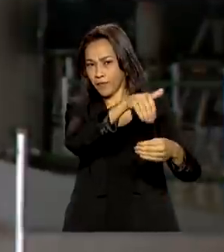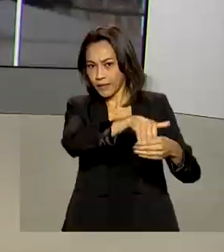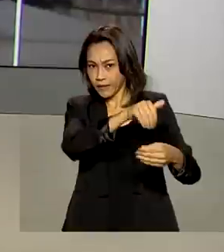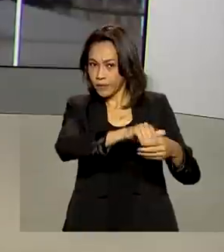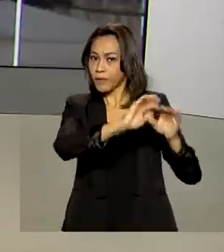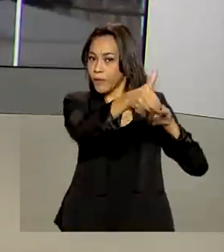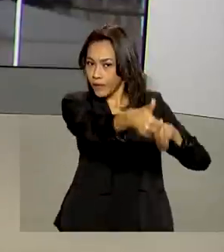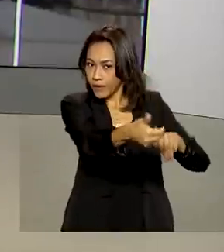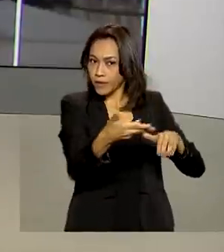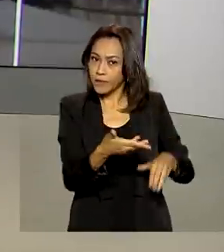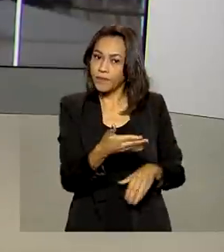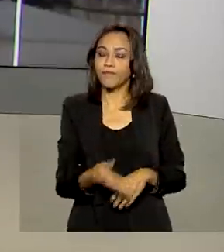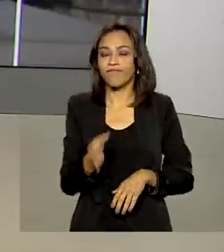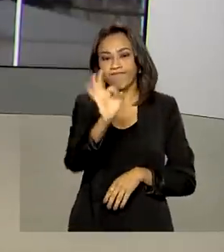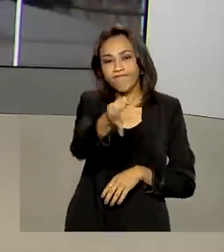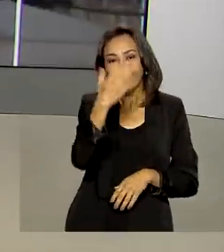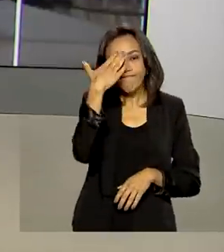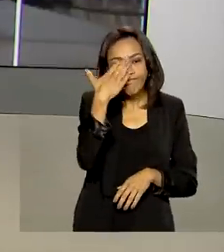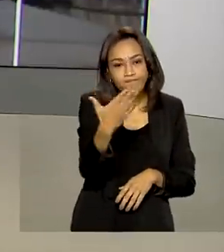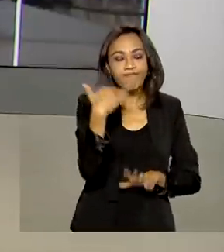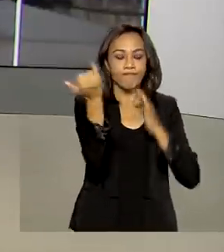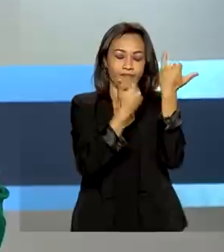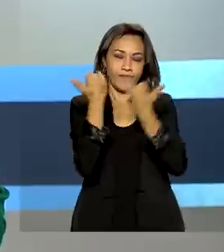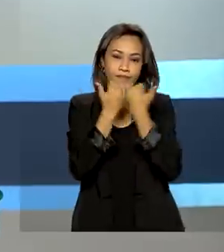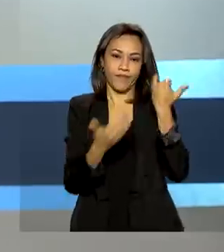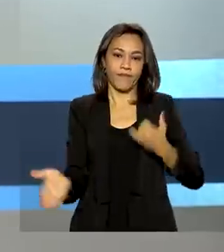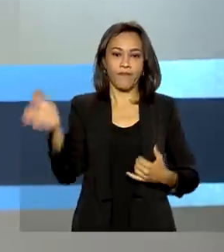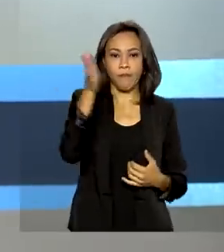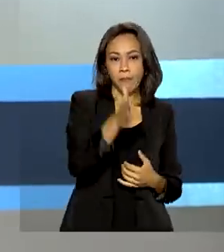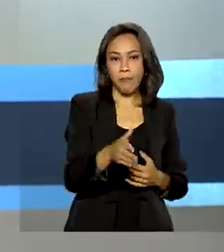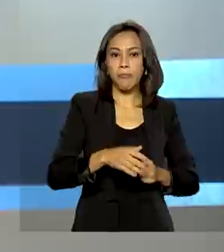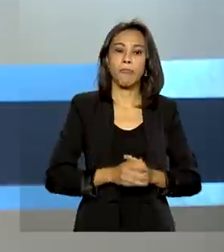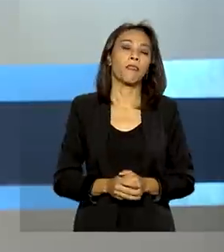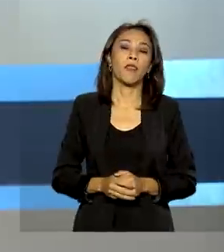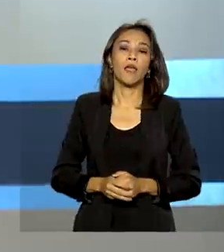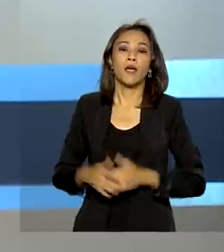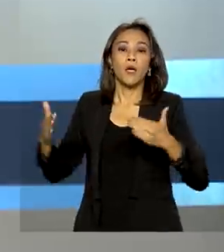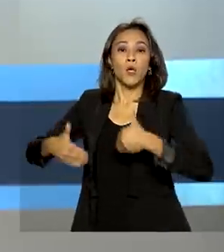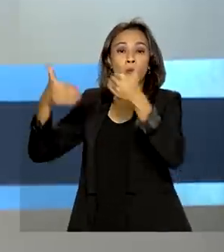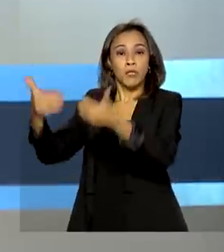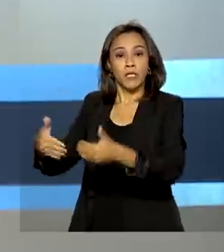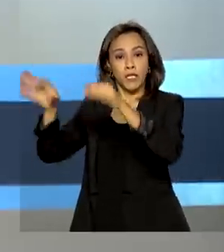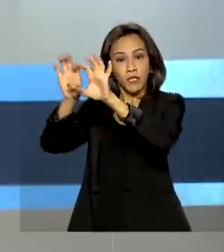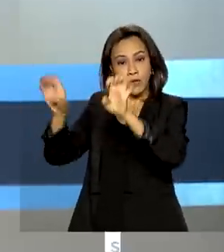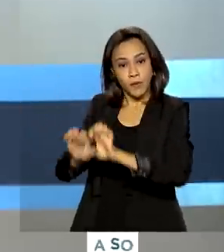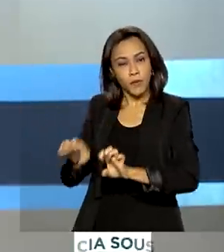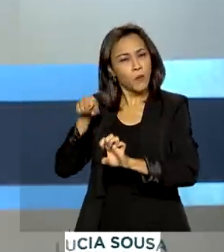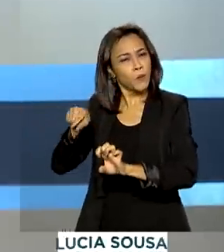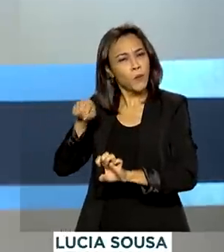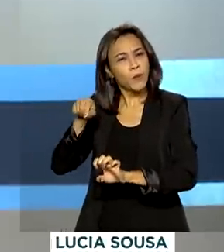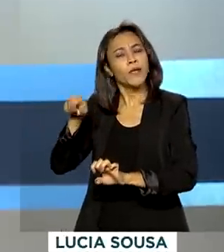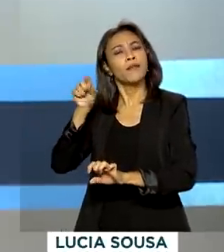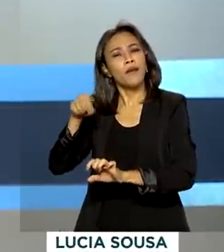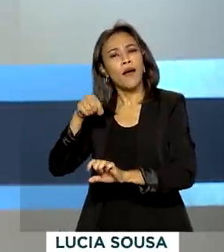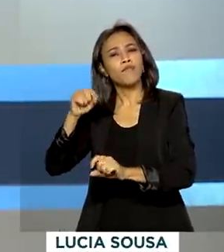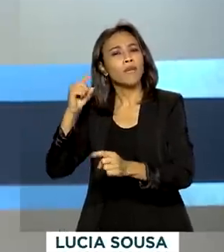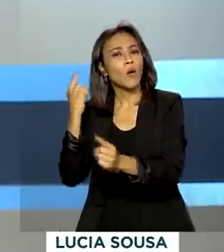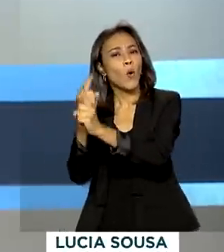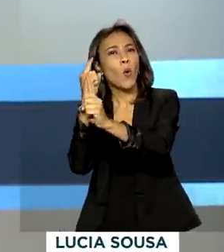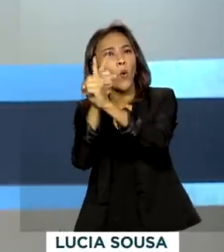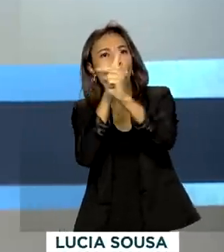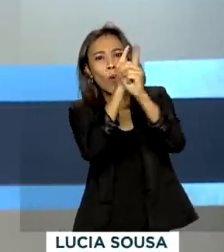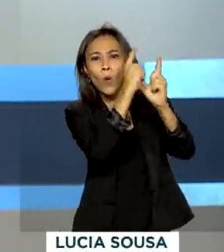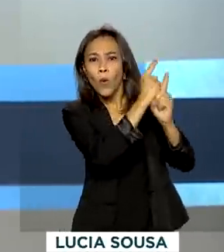Tá certo, Glauco. Obrigada pelas suas informações ao vivo. E olha, o Ministério da Infraestrutura está realizando uma rodada de encontros com